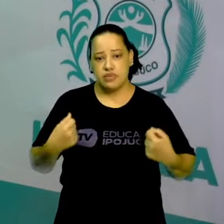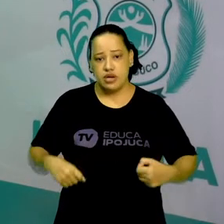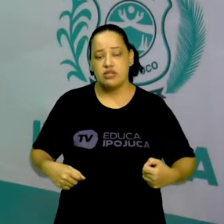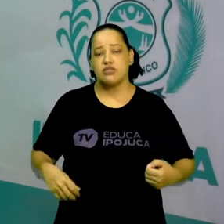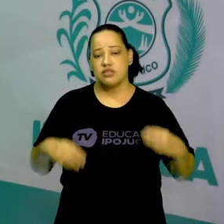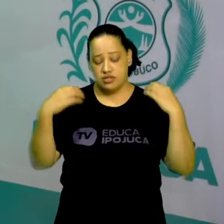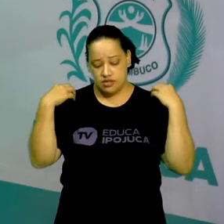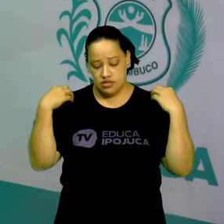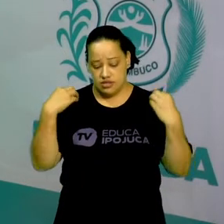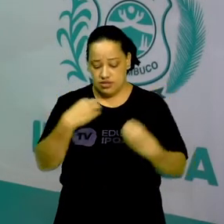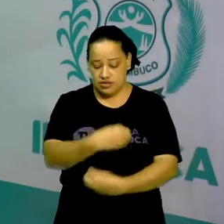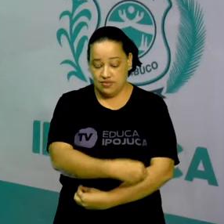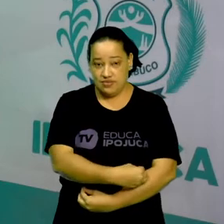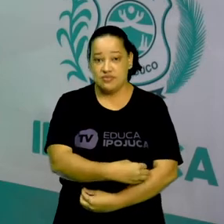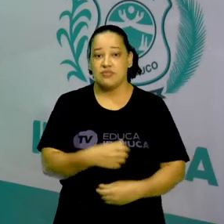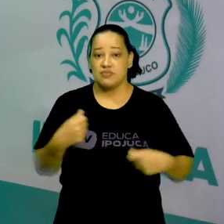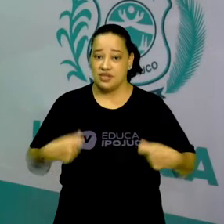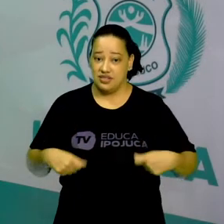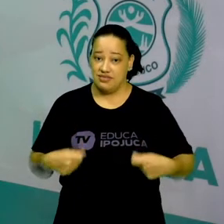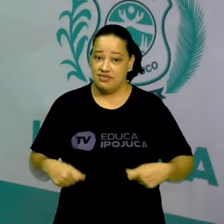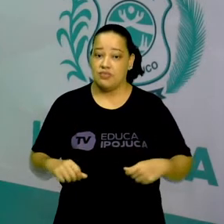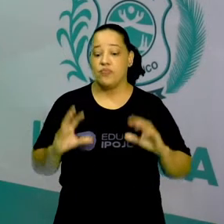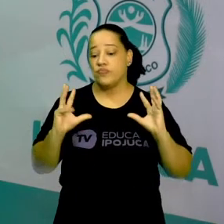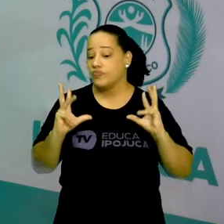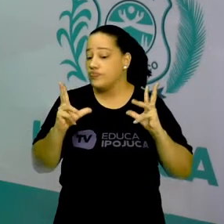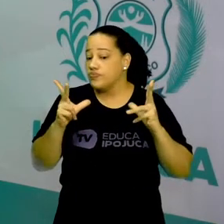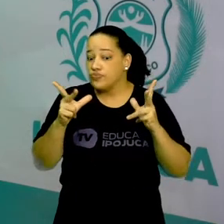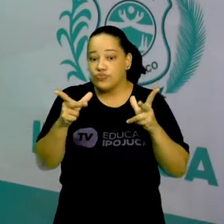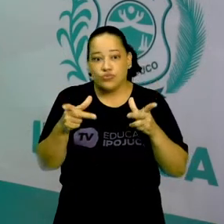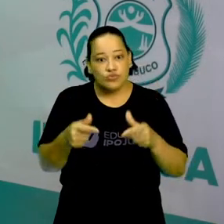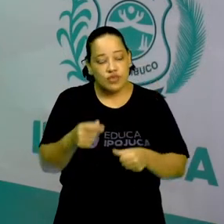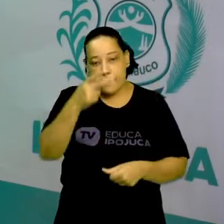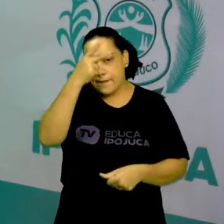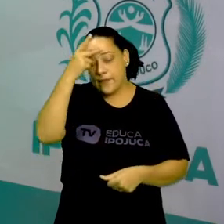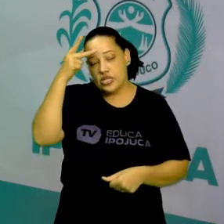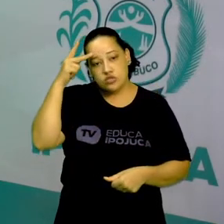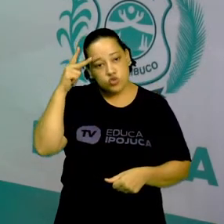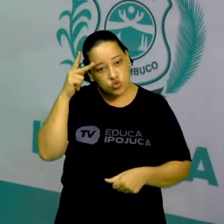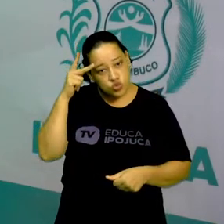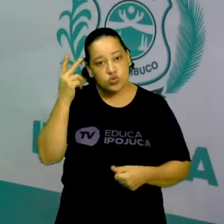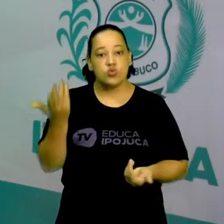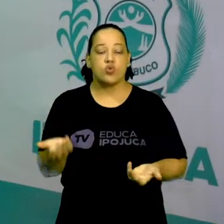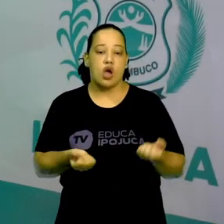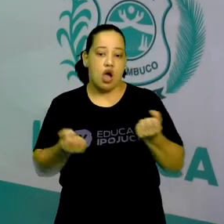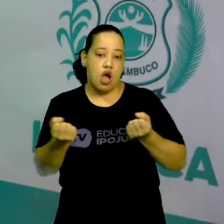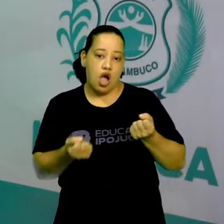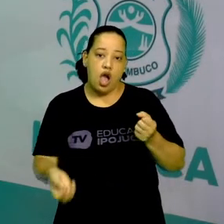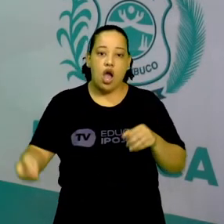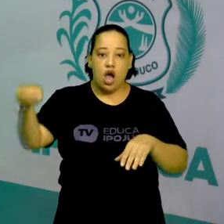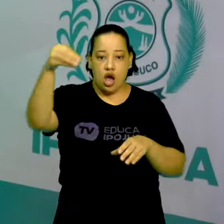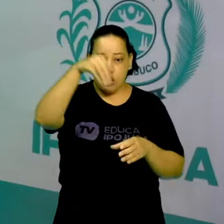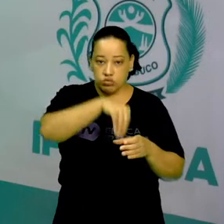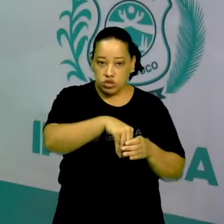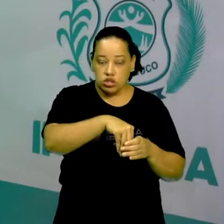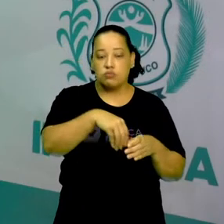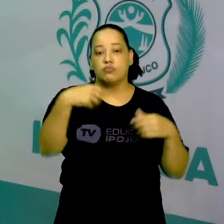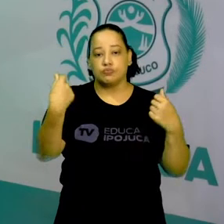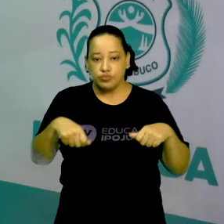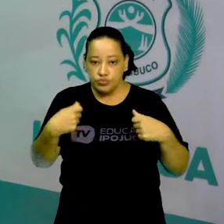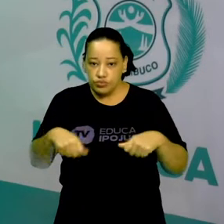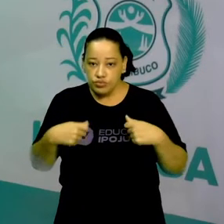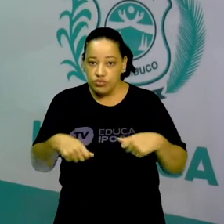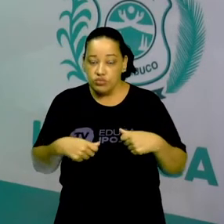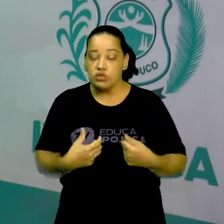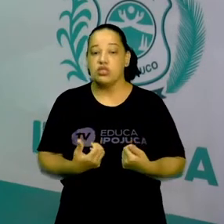componentes, todas as pessoas que estão utilizando